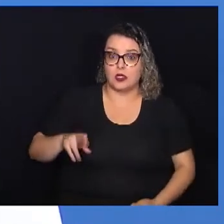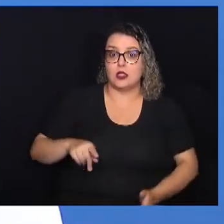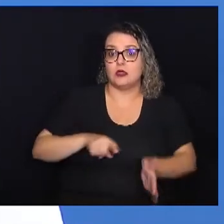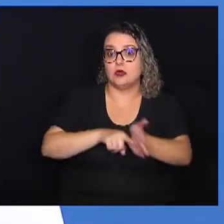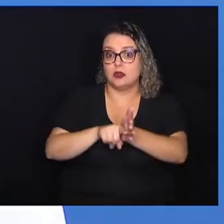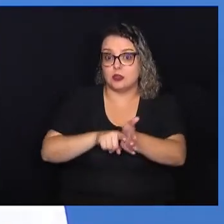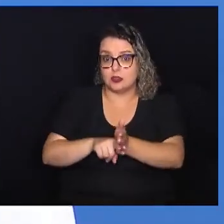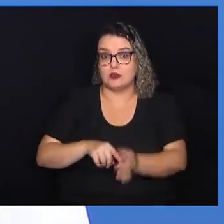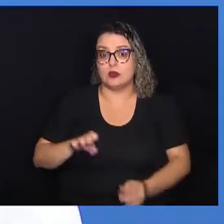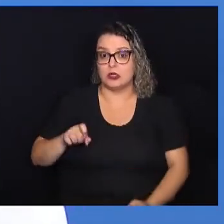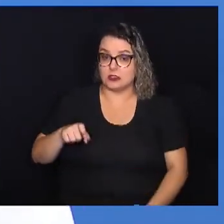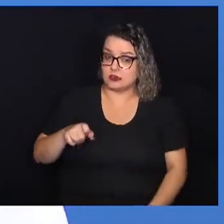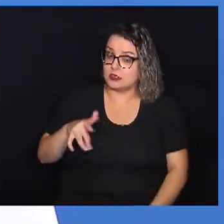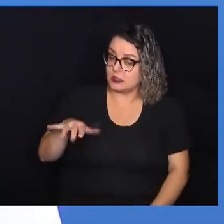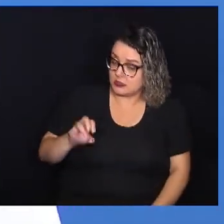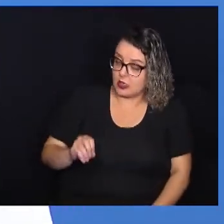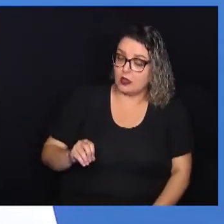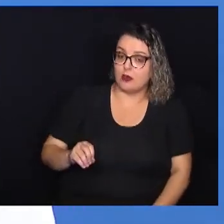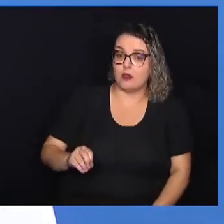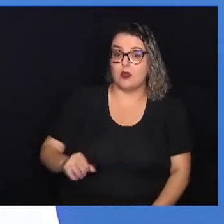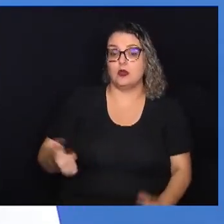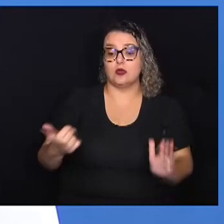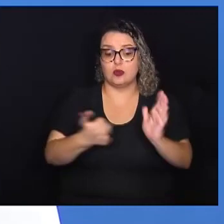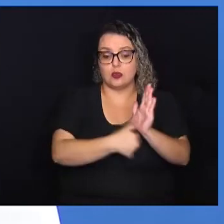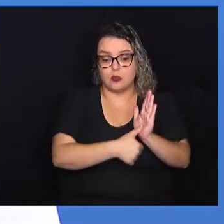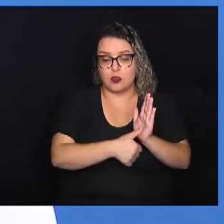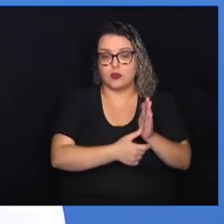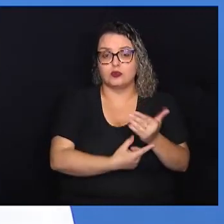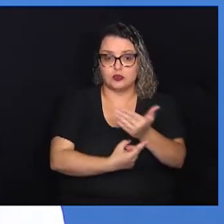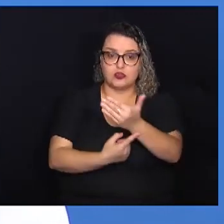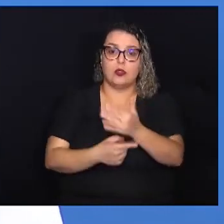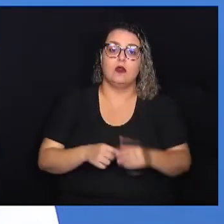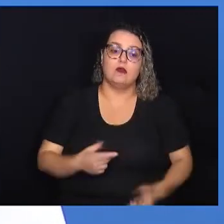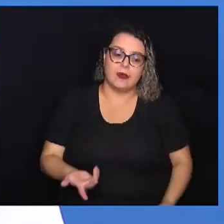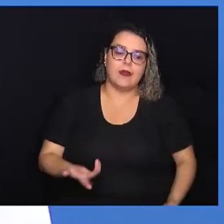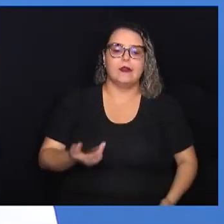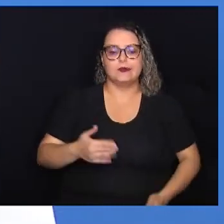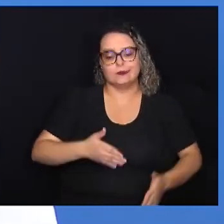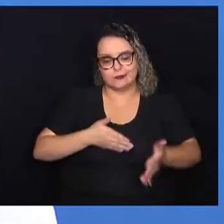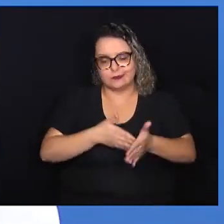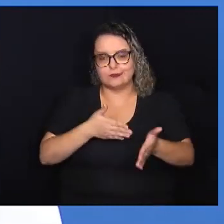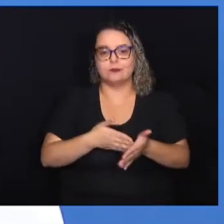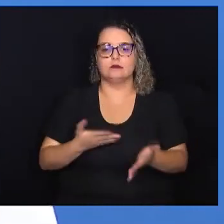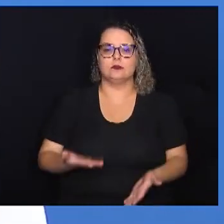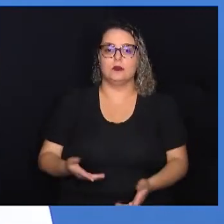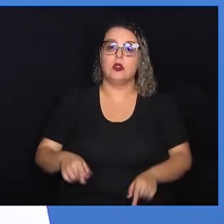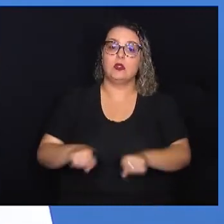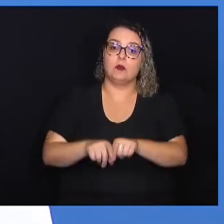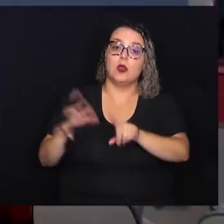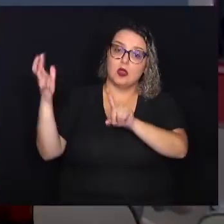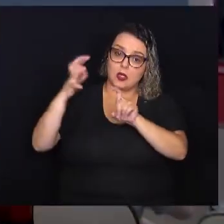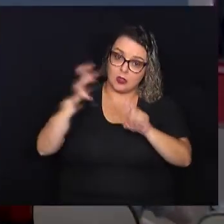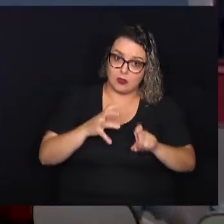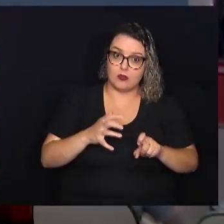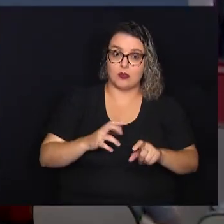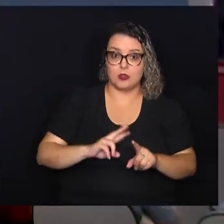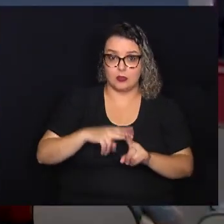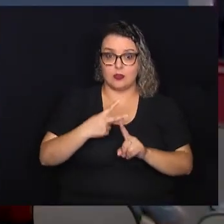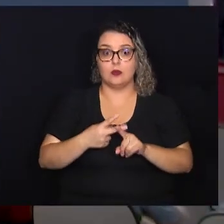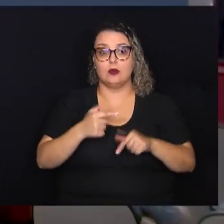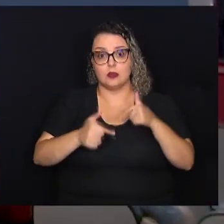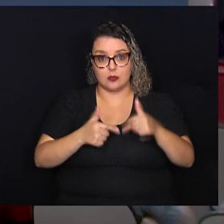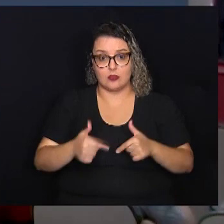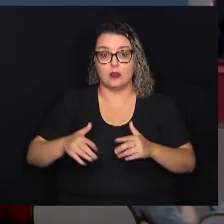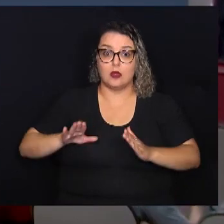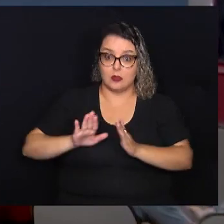por conta da extensão e o ponto eletrônico vai limitar essas ações, além de aumentar o assédio moral e a sobrecarga de trabalho. Frentes